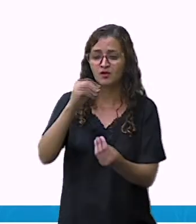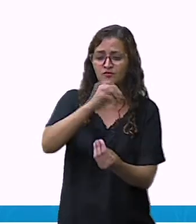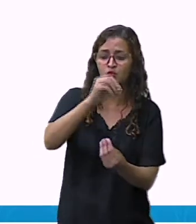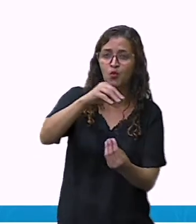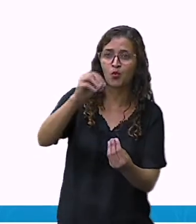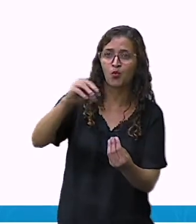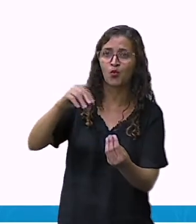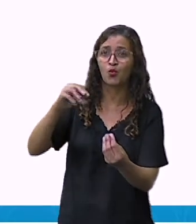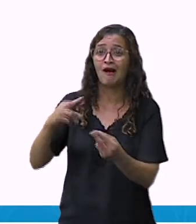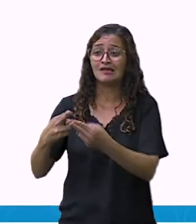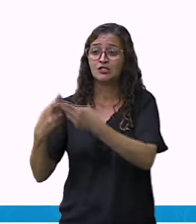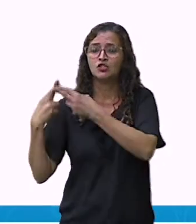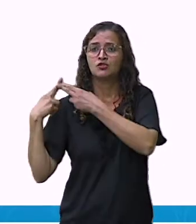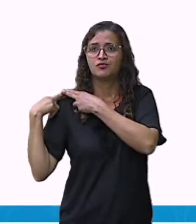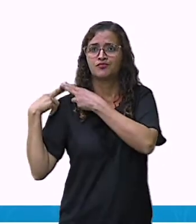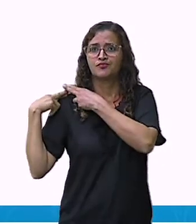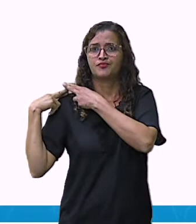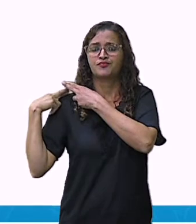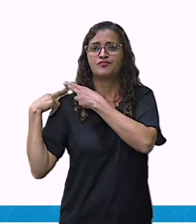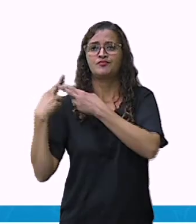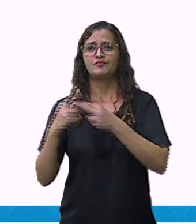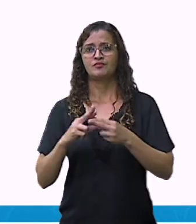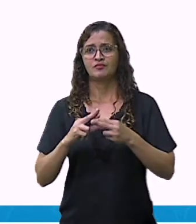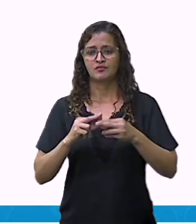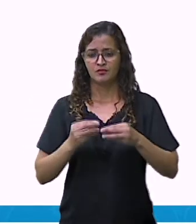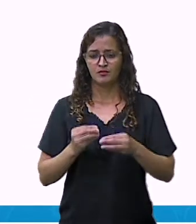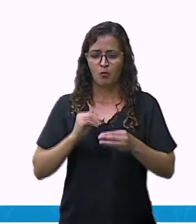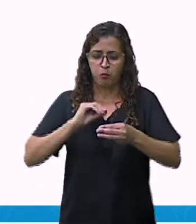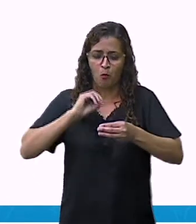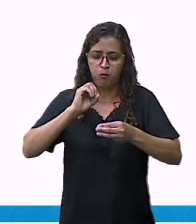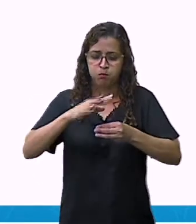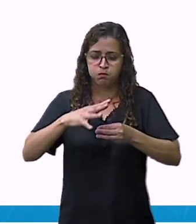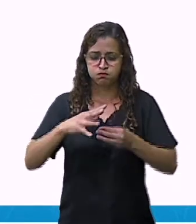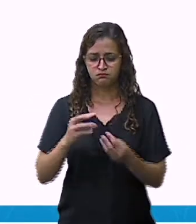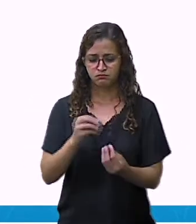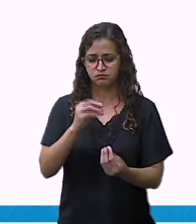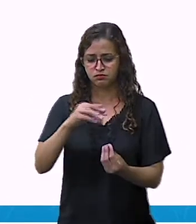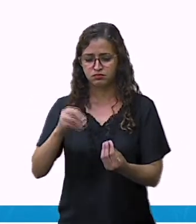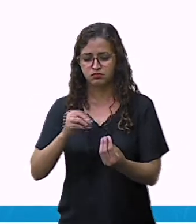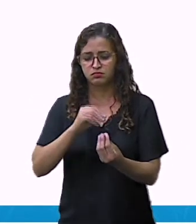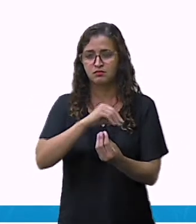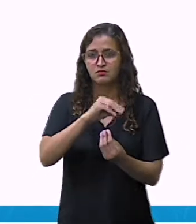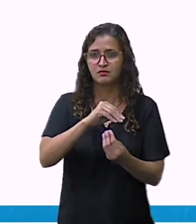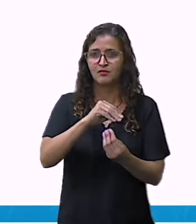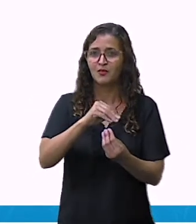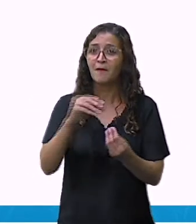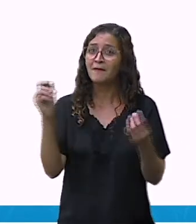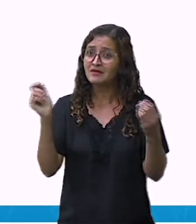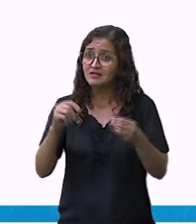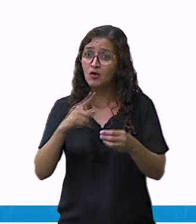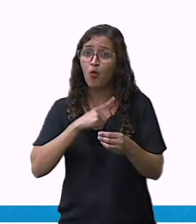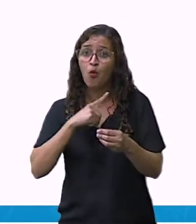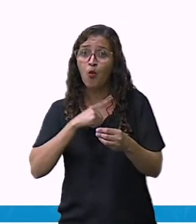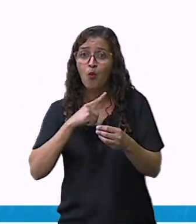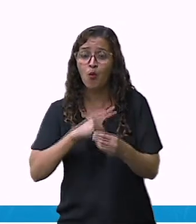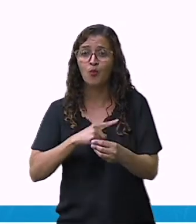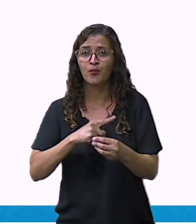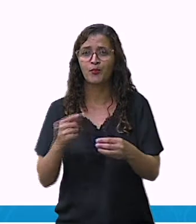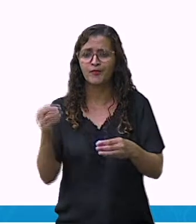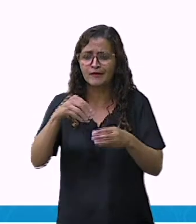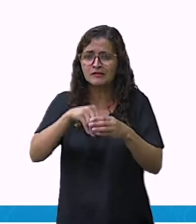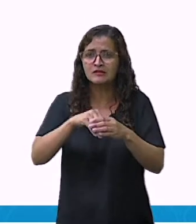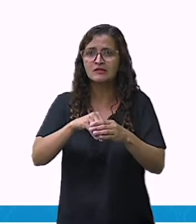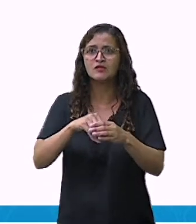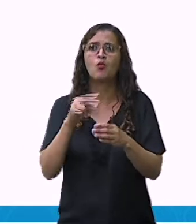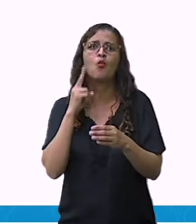Então, precisa de ter aí os fungos para dar aquele sabor característico